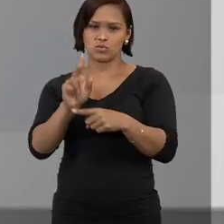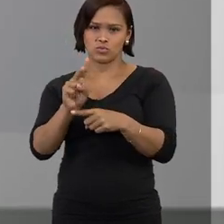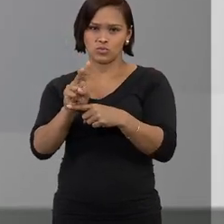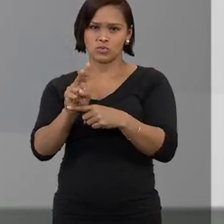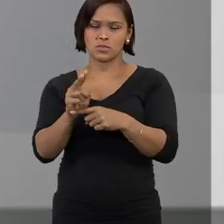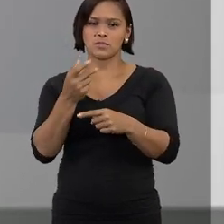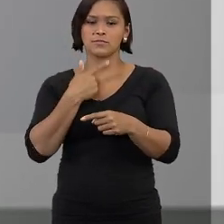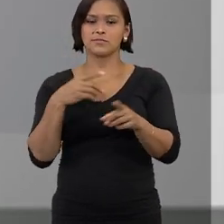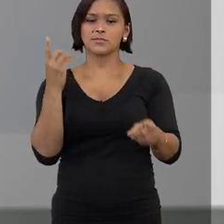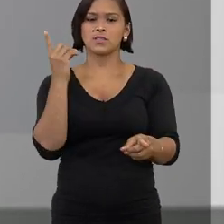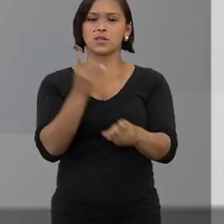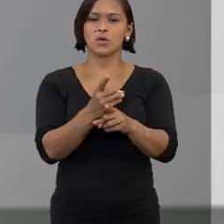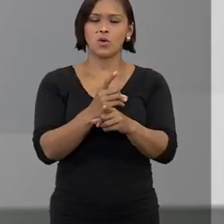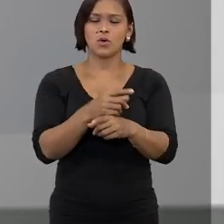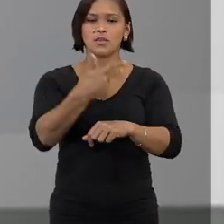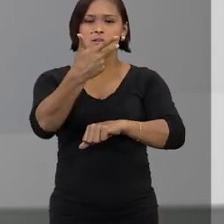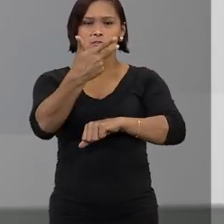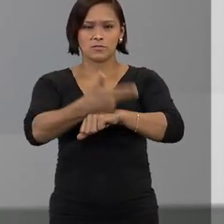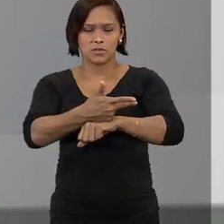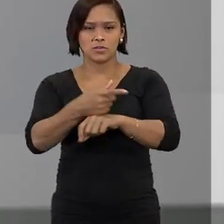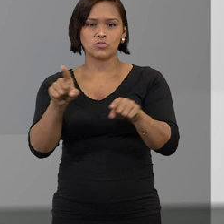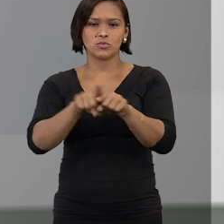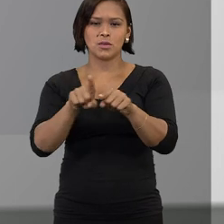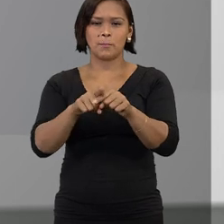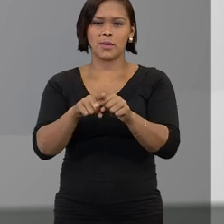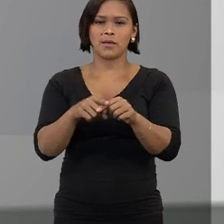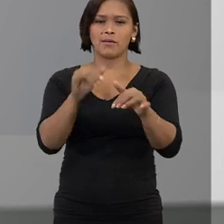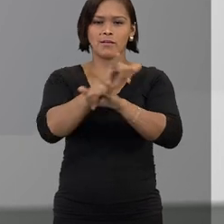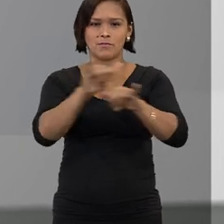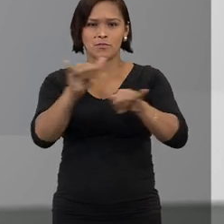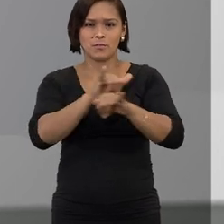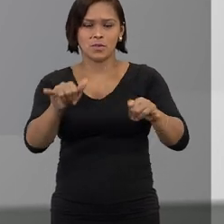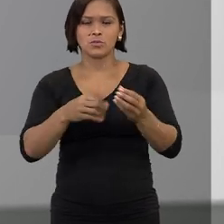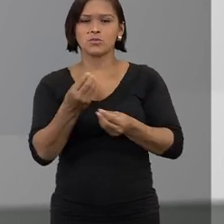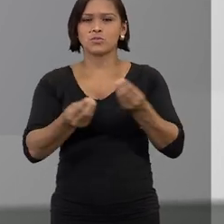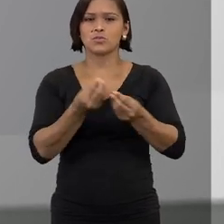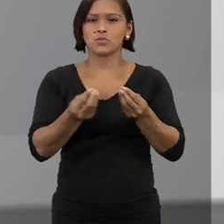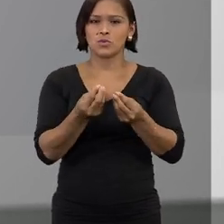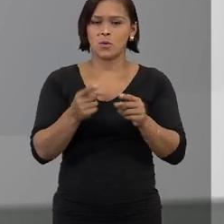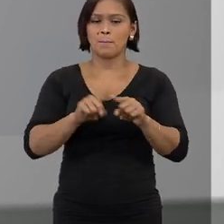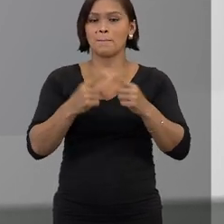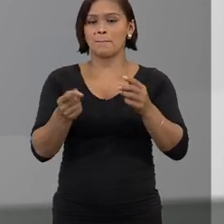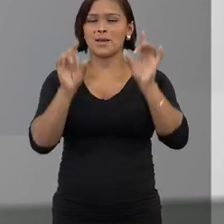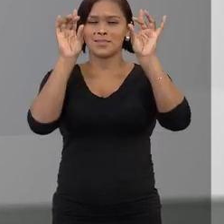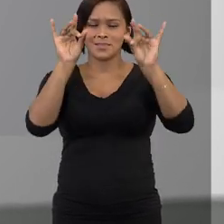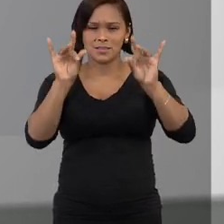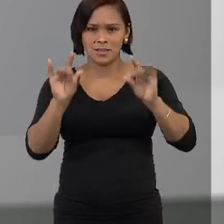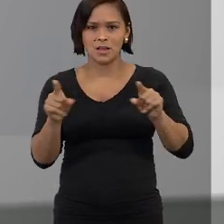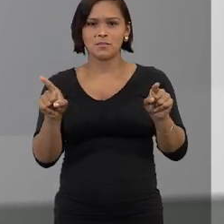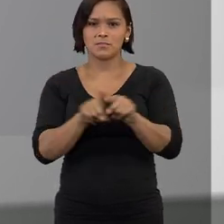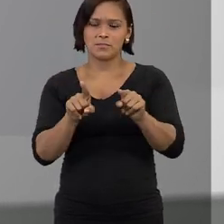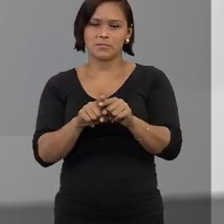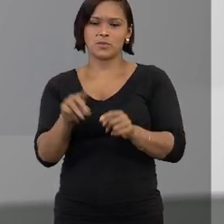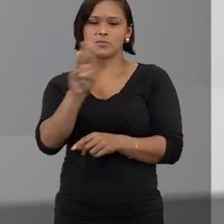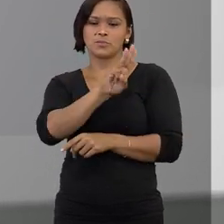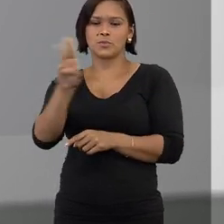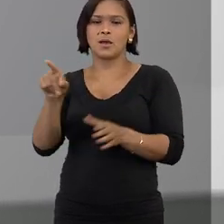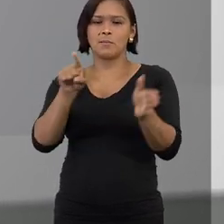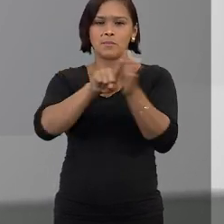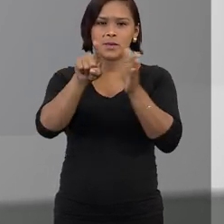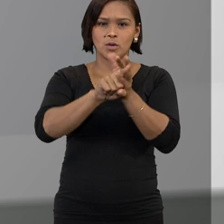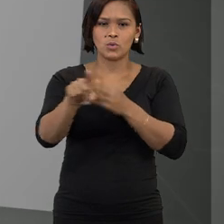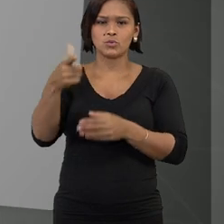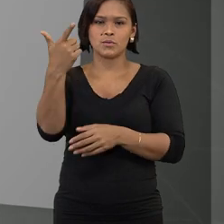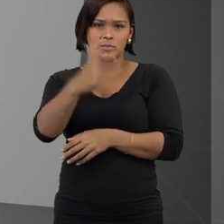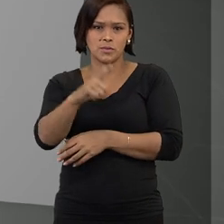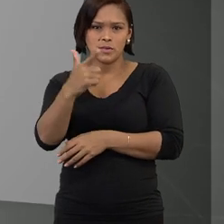encontra dicas de pesquisa e vídeos sobre as ferramentas de navegação. Para mais detalhes, você também pode acessar o link Perguntas